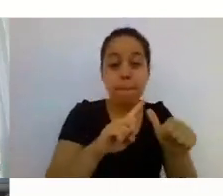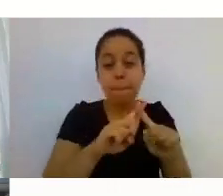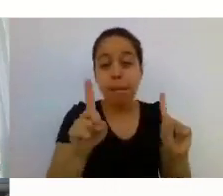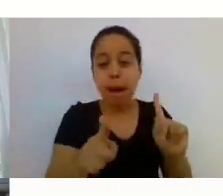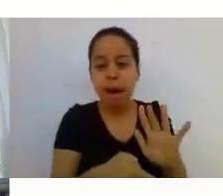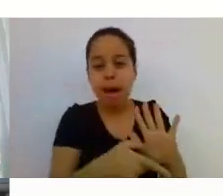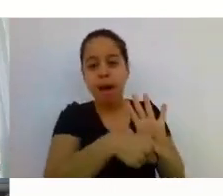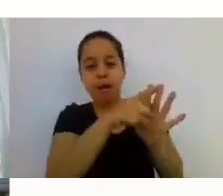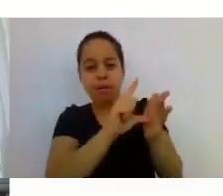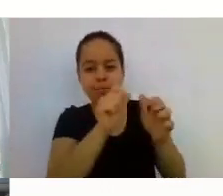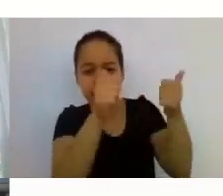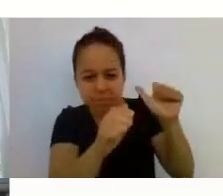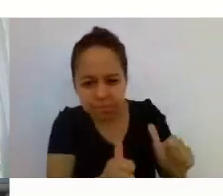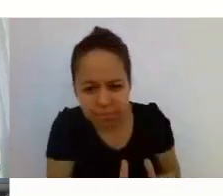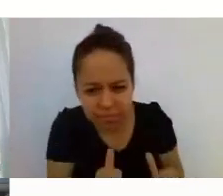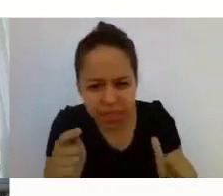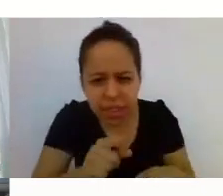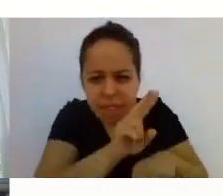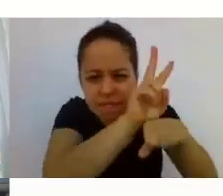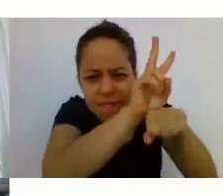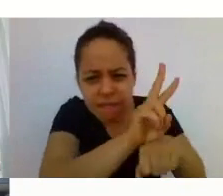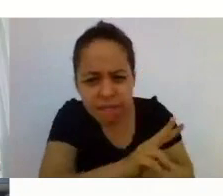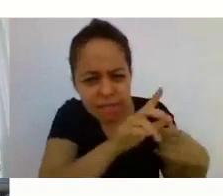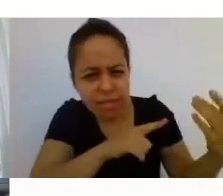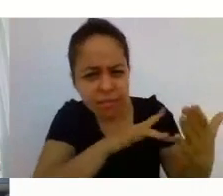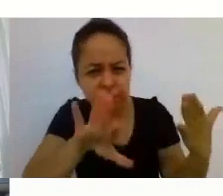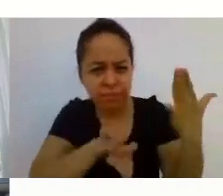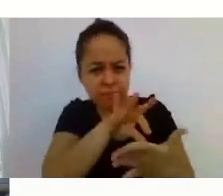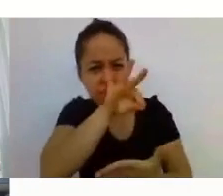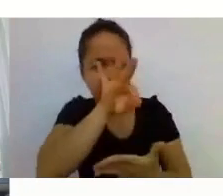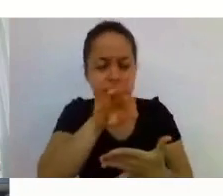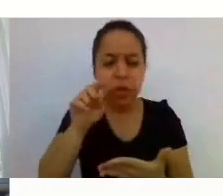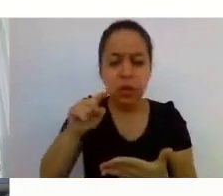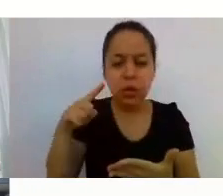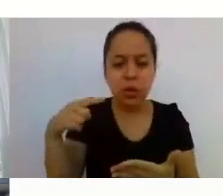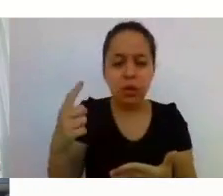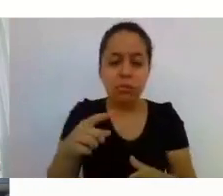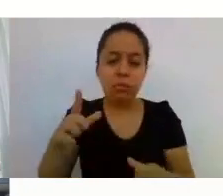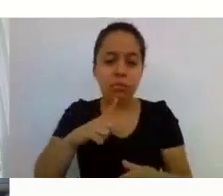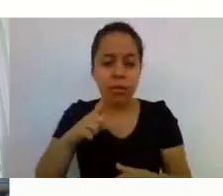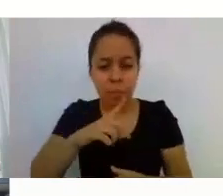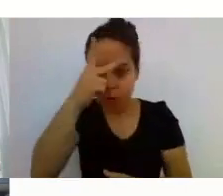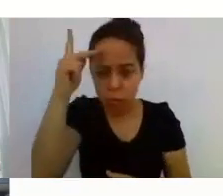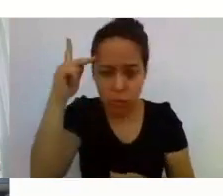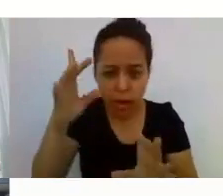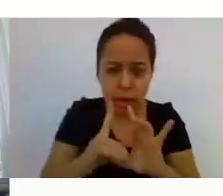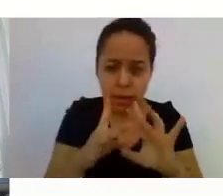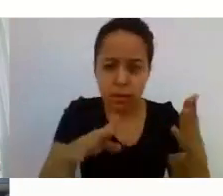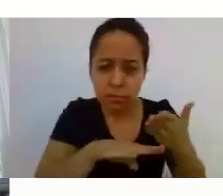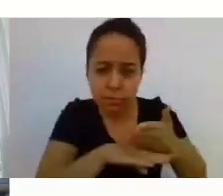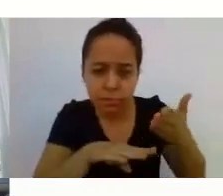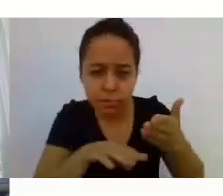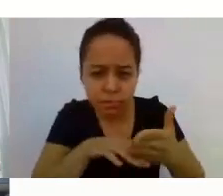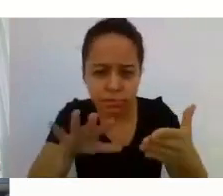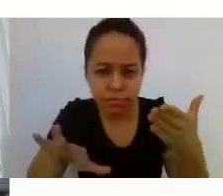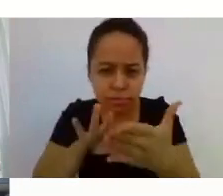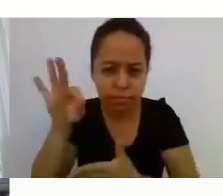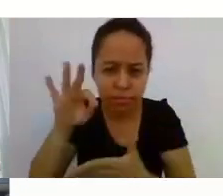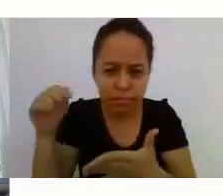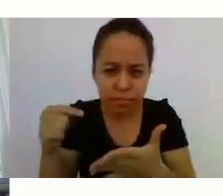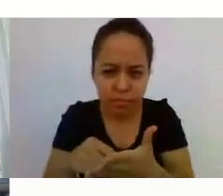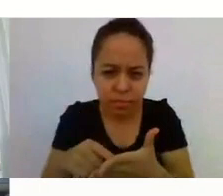Cada candidato recebeu um número para participação do sorteio, que foi divulgado nos sítios do CFO e do IRFES.